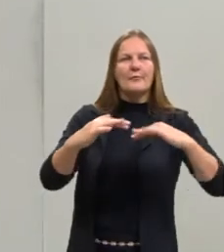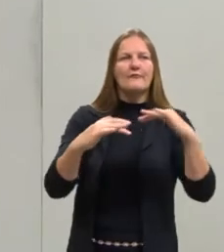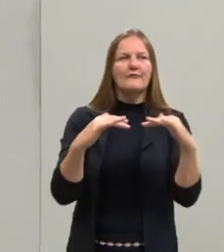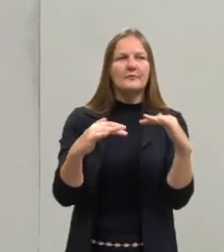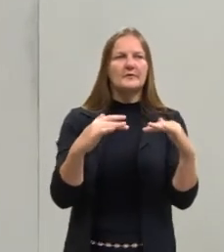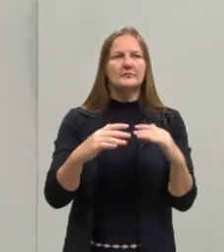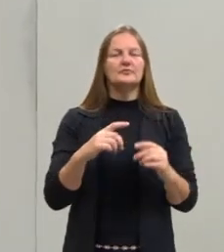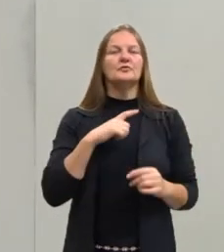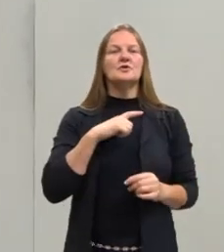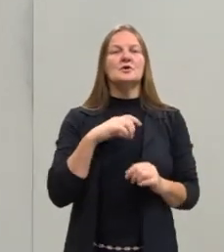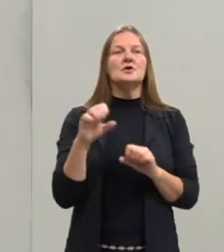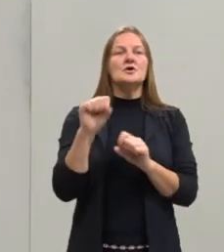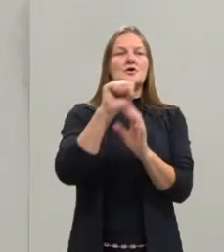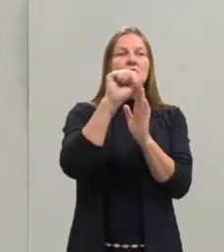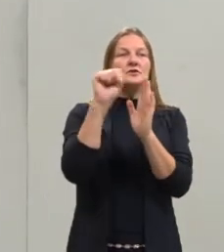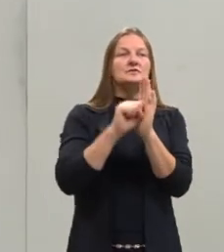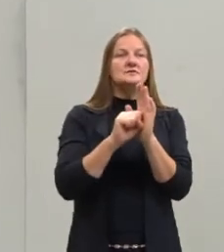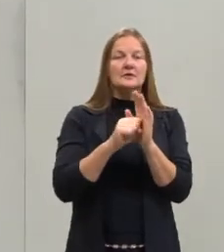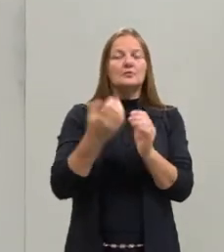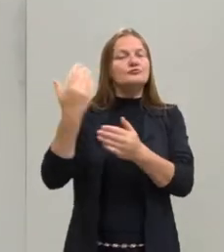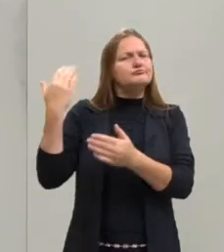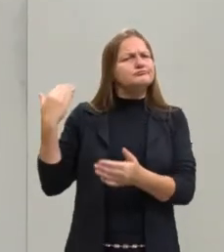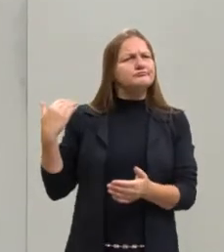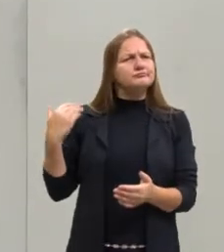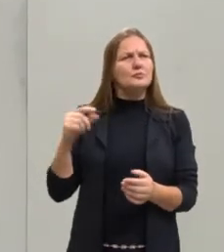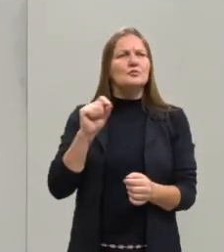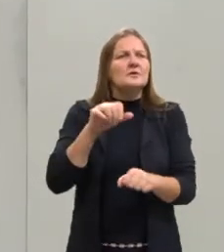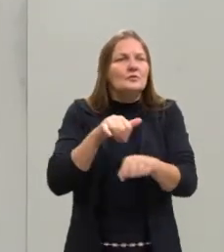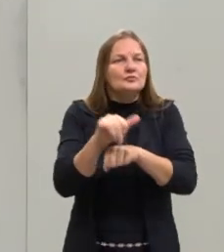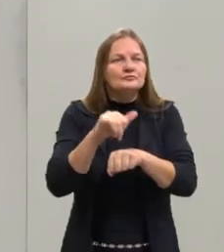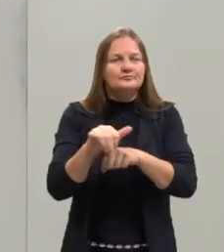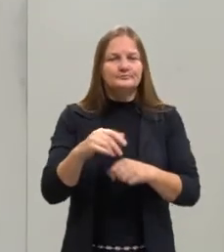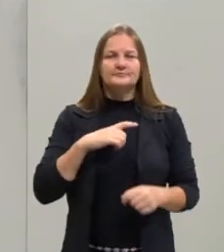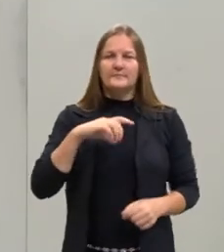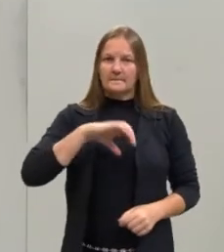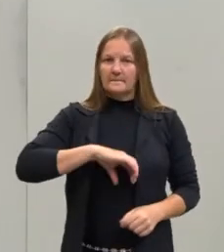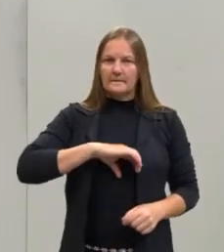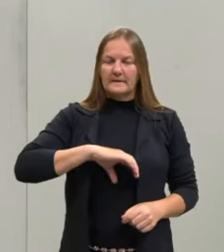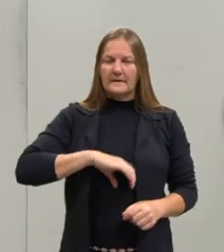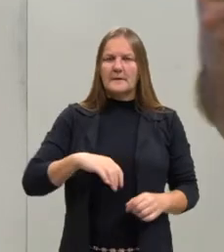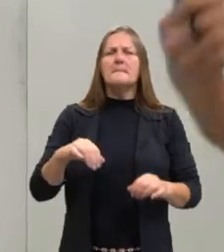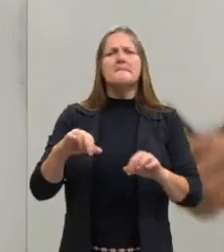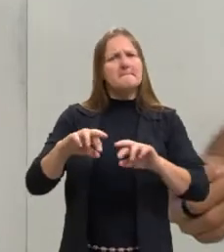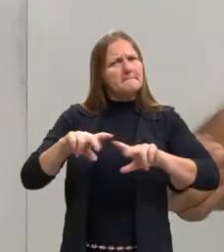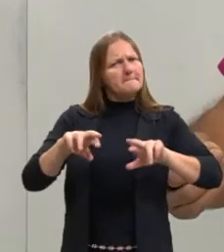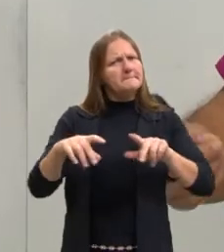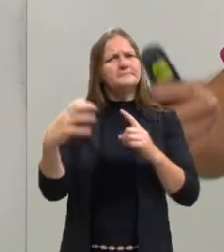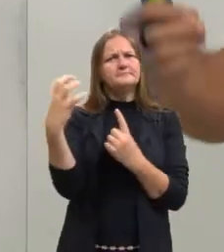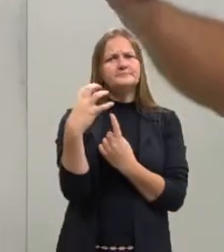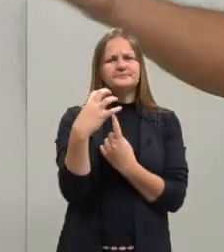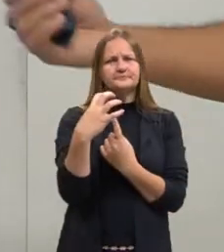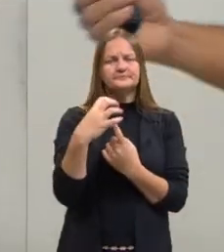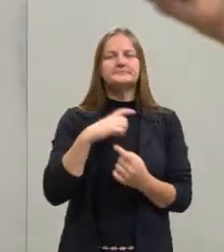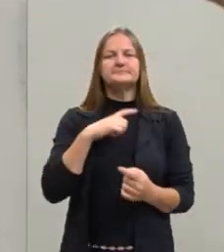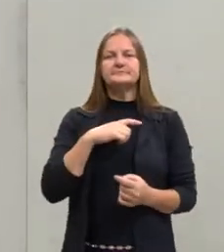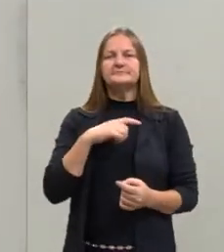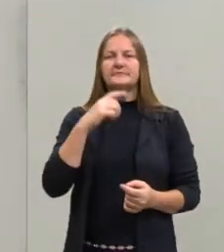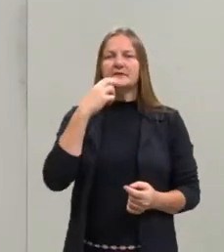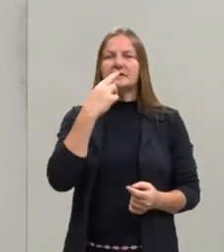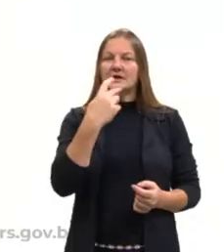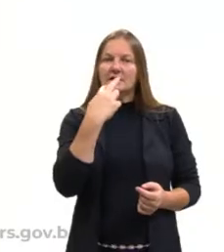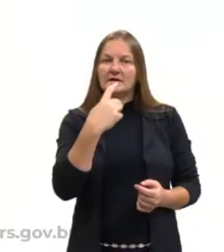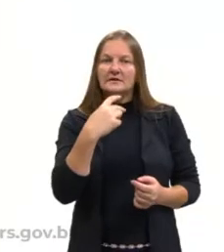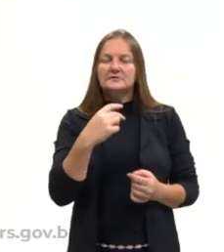muitos séculos atrás, o que aconteceu? A língua portuguesa sofreu influência da língua